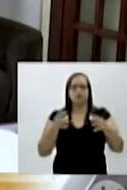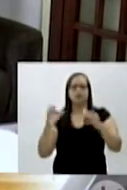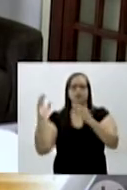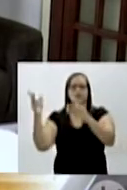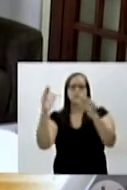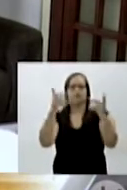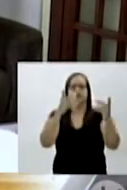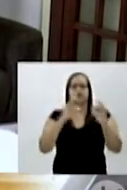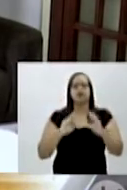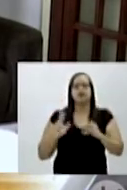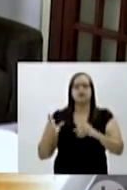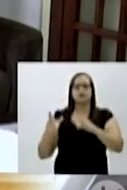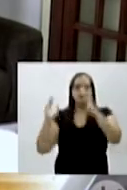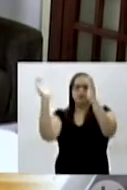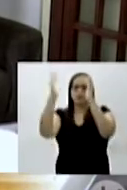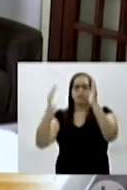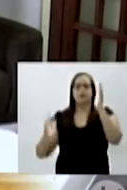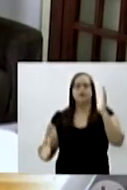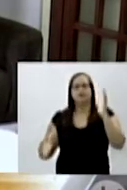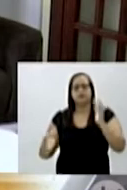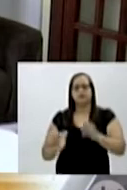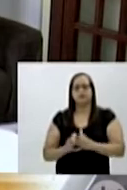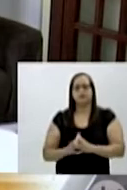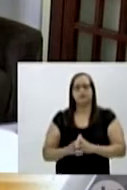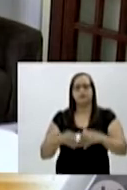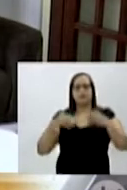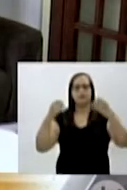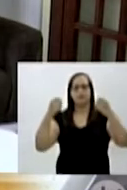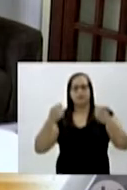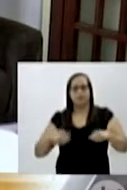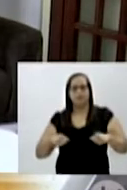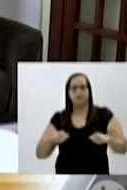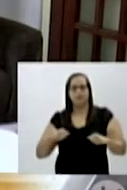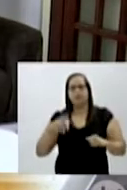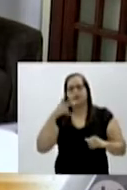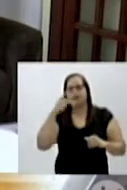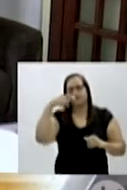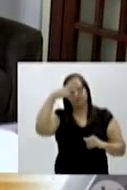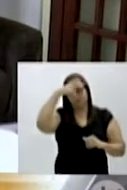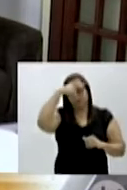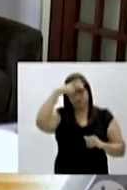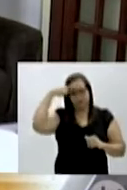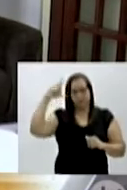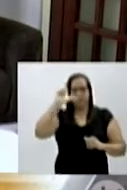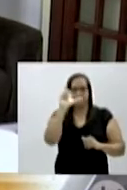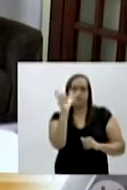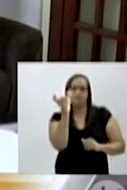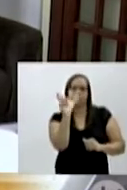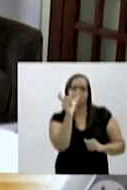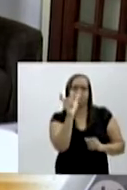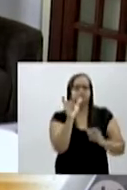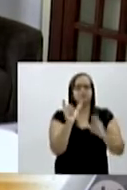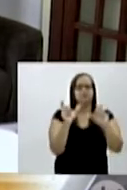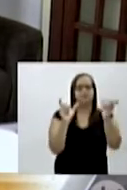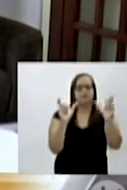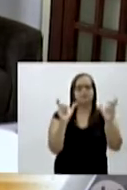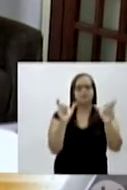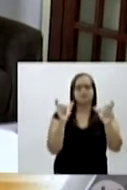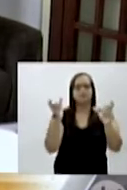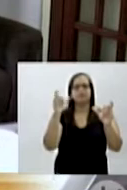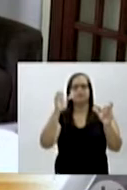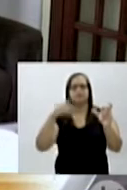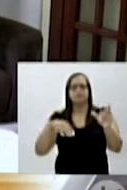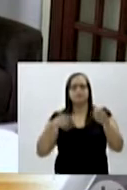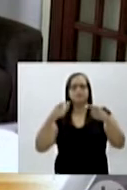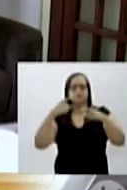lado é macaxeira. Quer dizer, você pode dizer a mesma palavra de formas diferentes dentro da língua brasileira de sinais, em regiões diferentes do país.